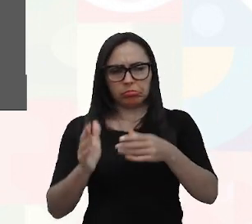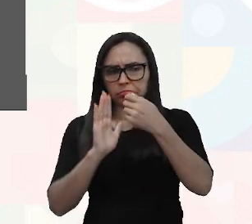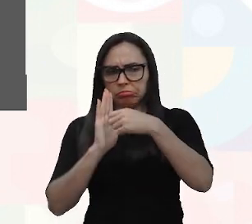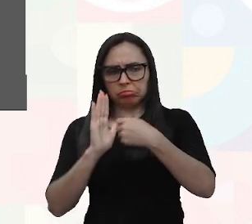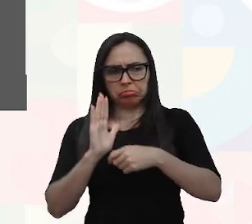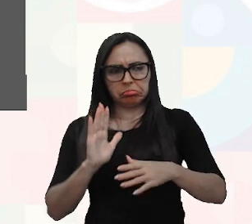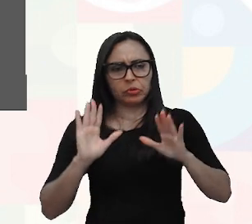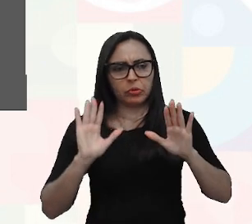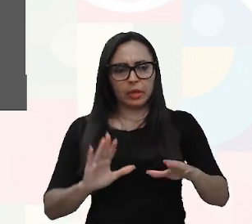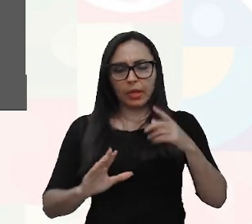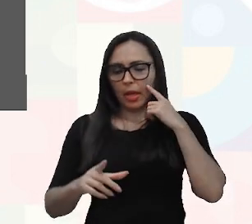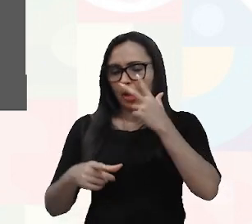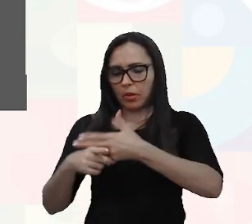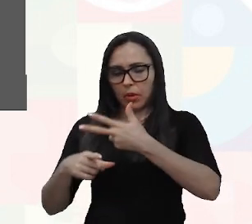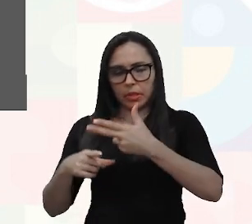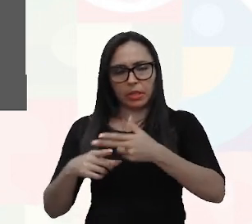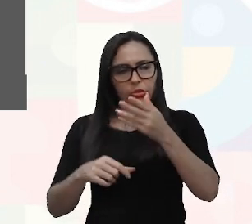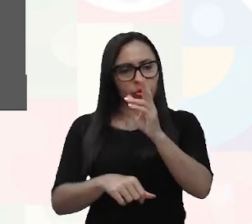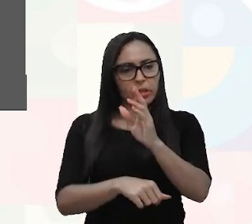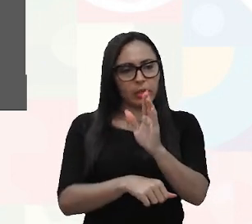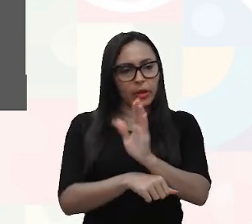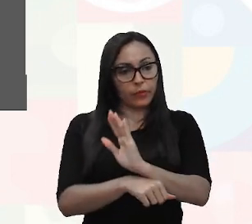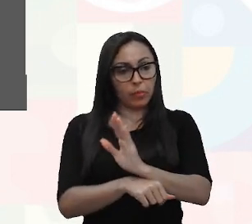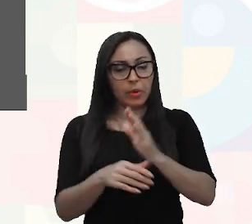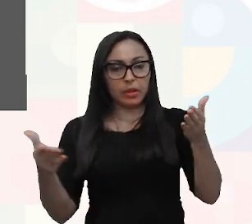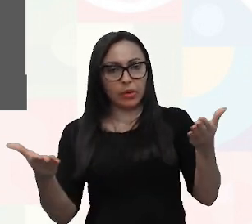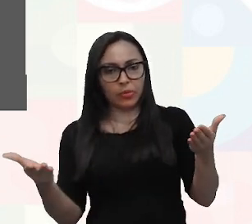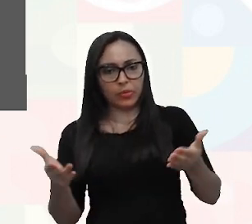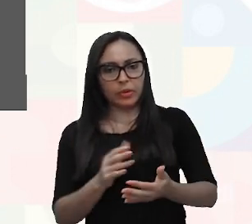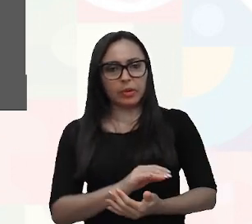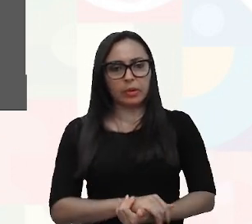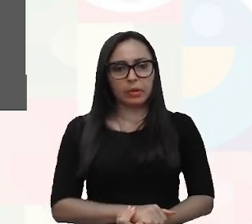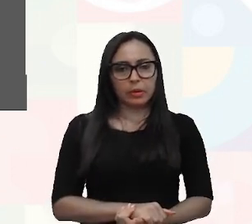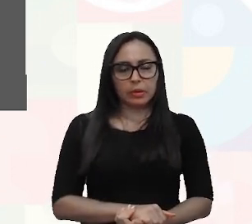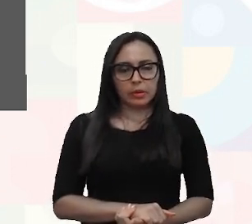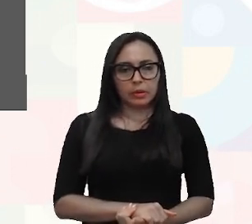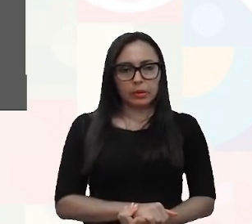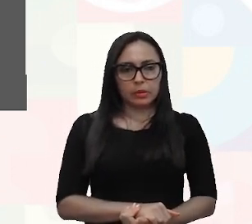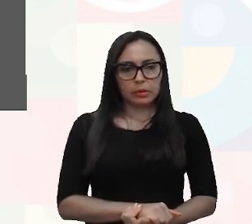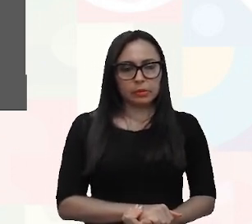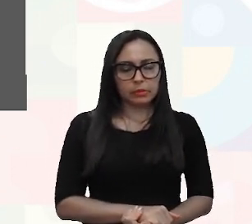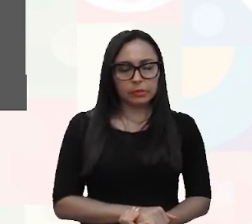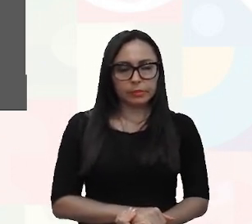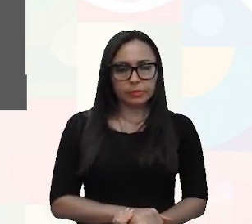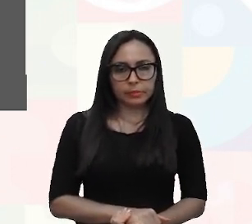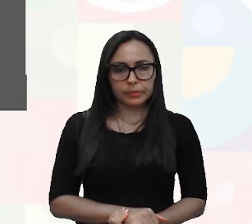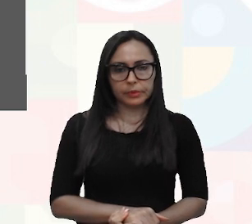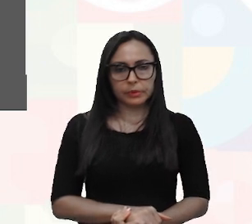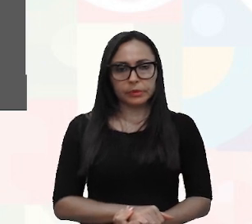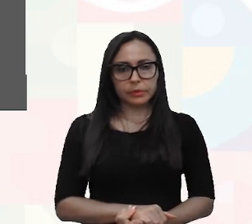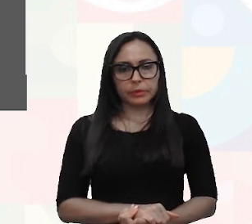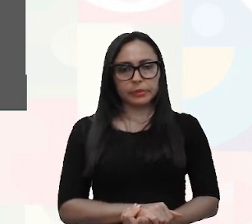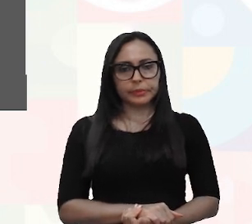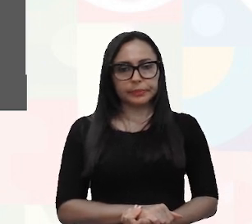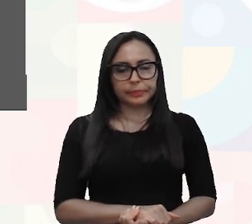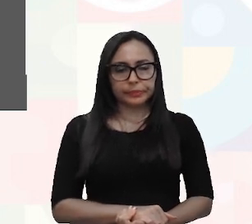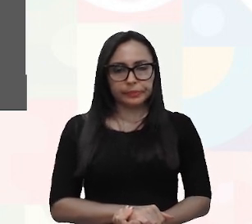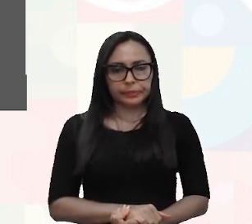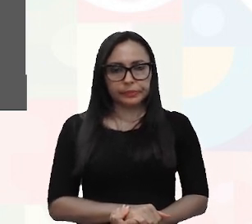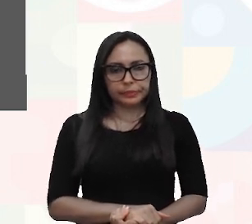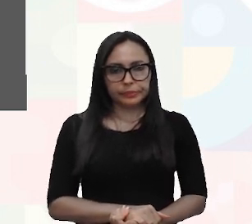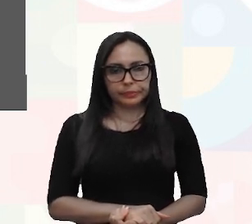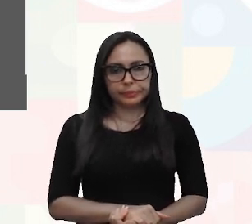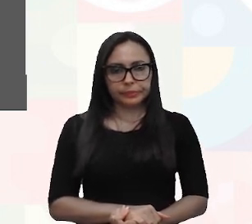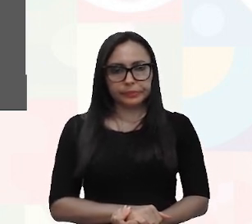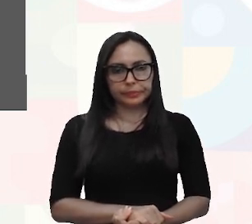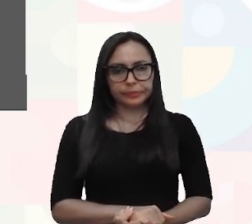relação a essa cena que a gente está filmando agora. A, a, a, caixa alta, a,